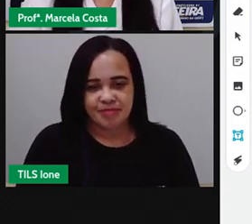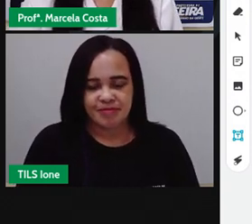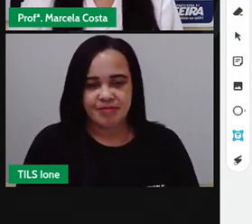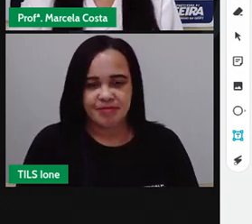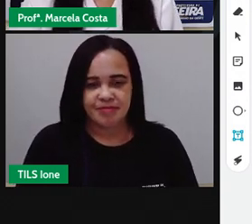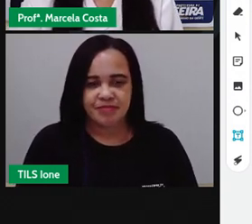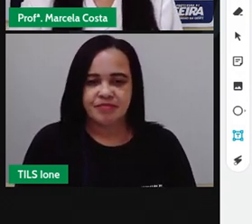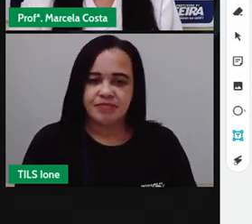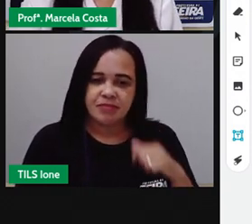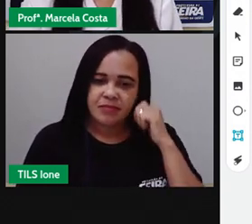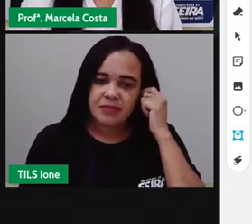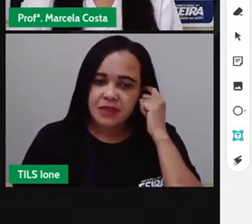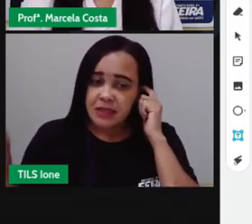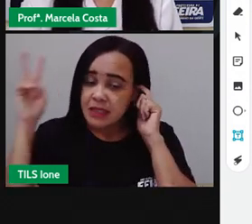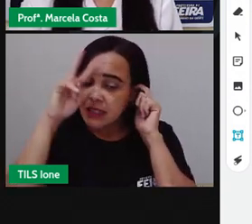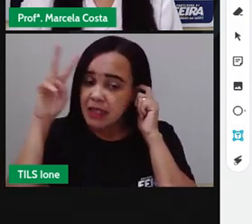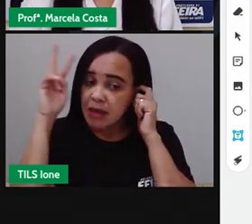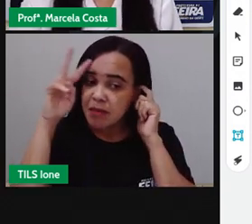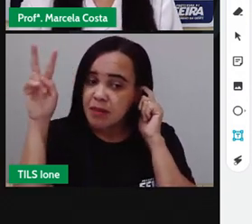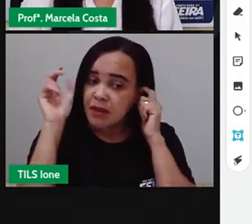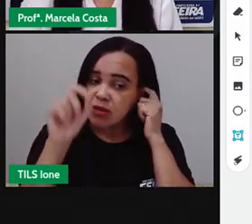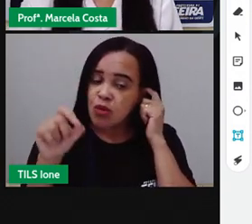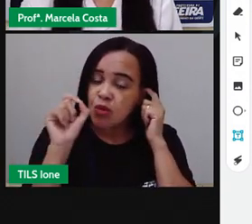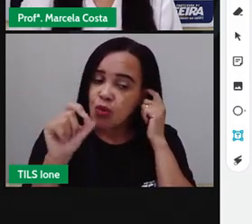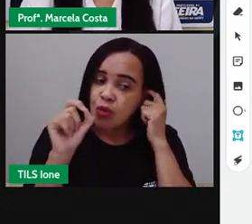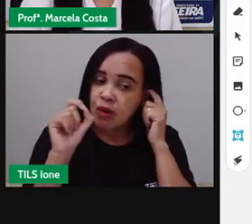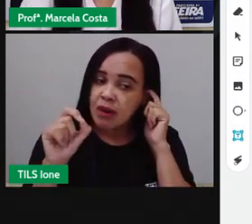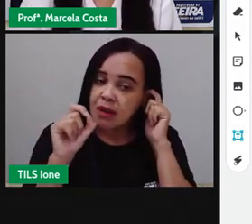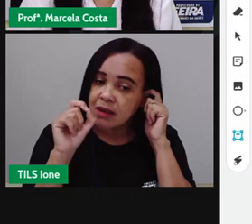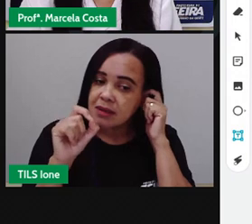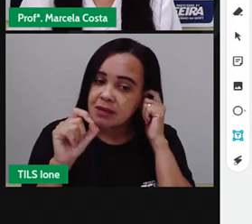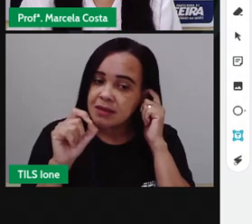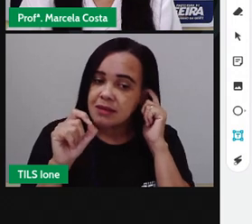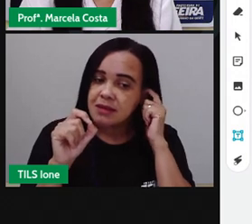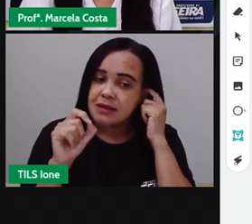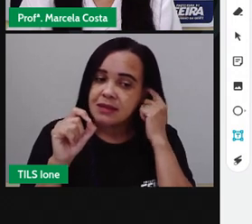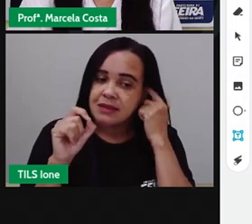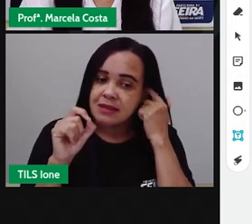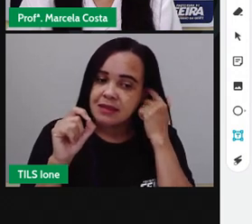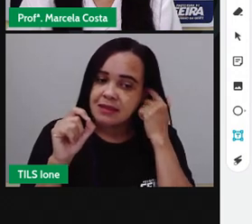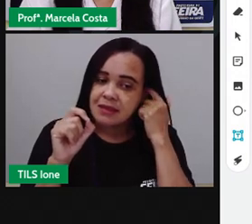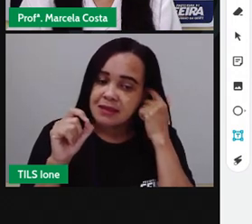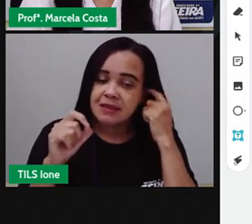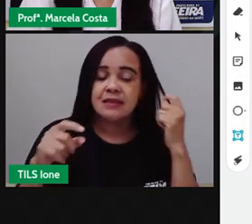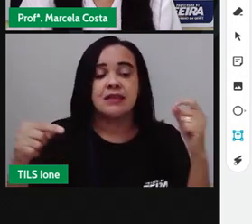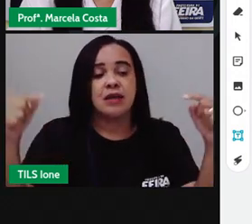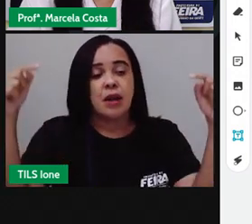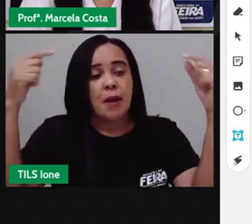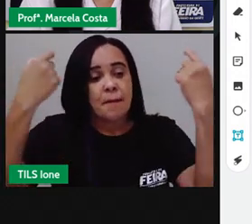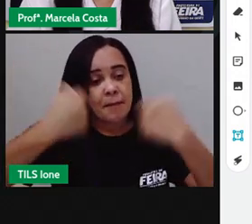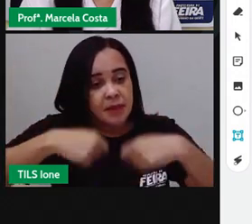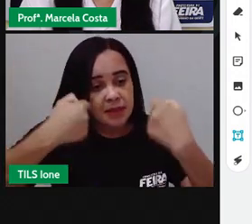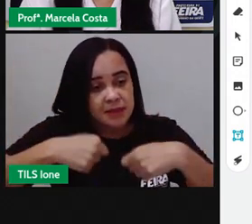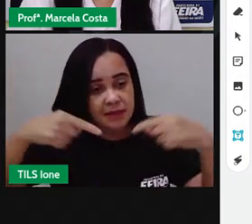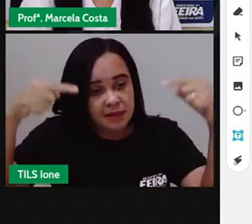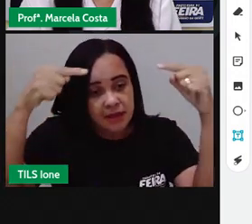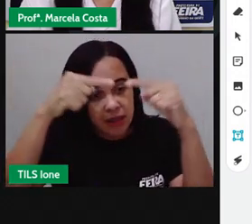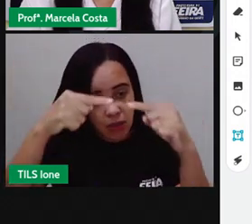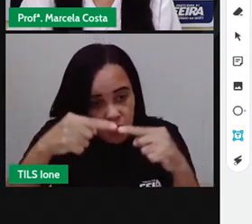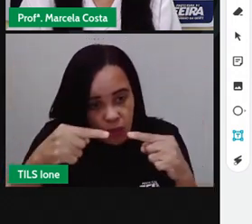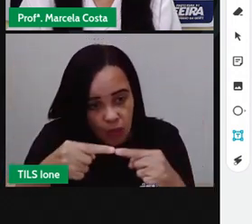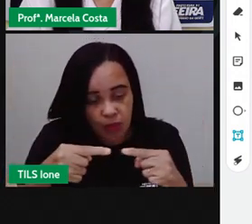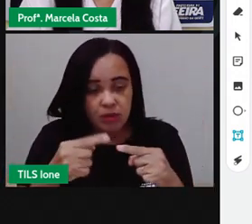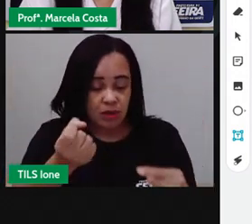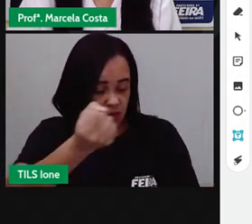que essa linha da horizontal ela tem que se encontrar com a quantidade que está sendo representada na